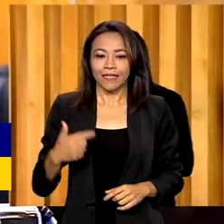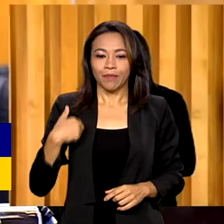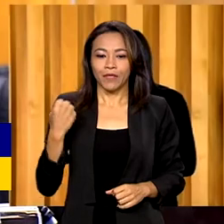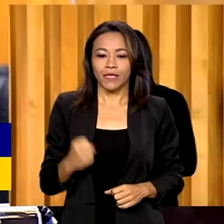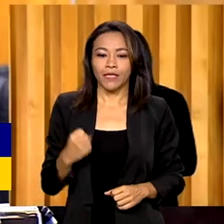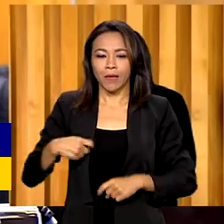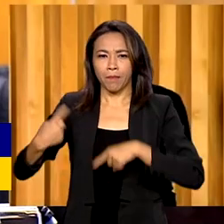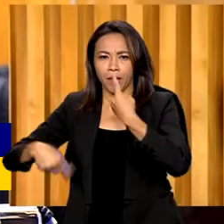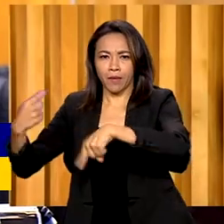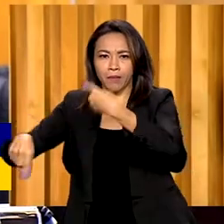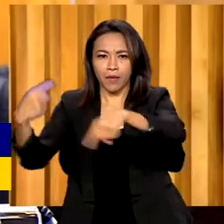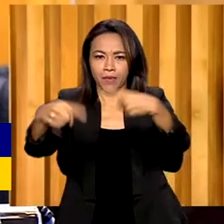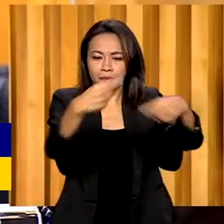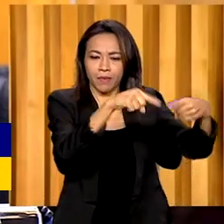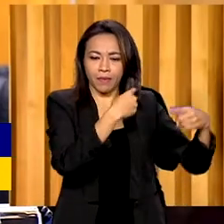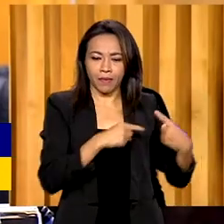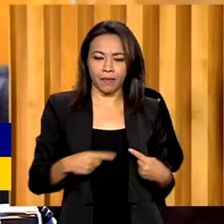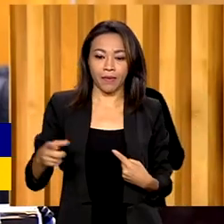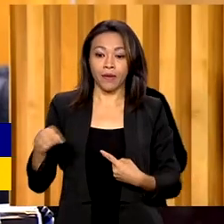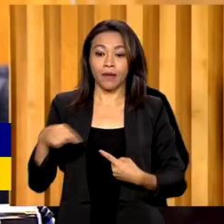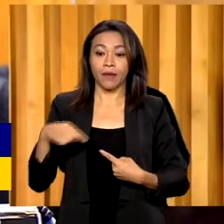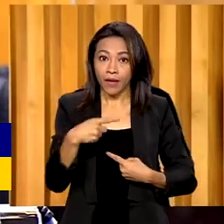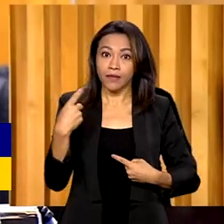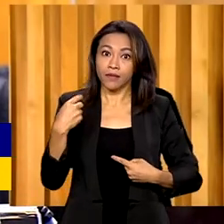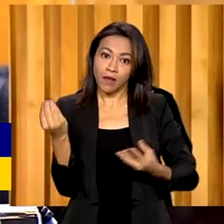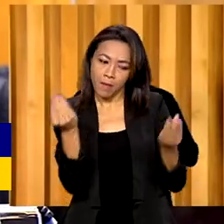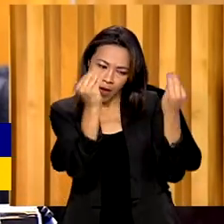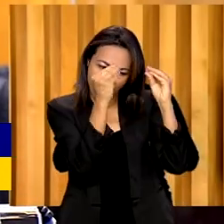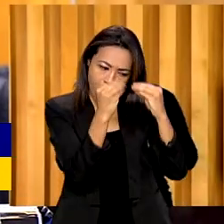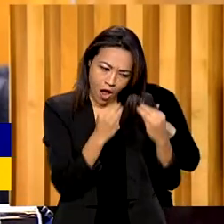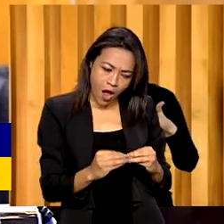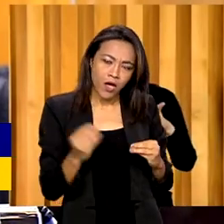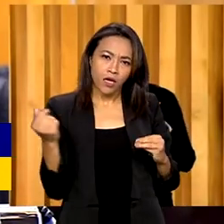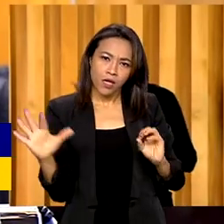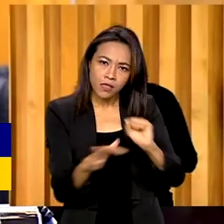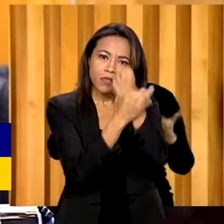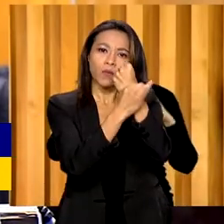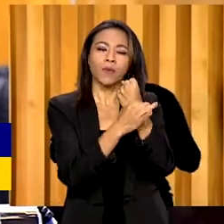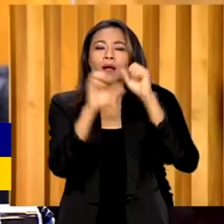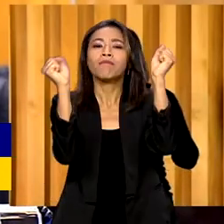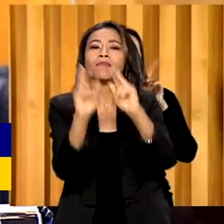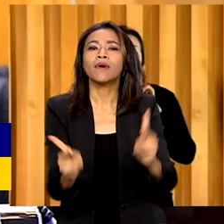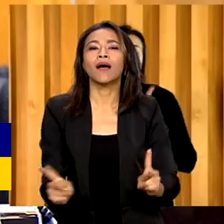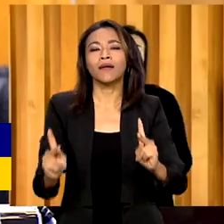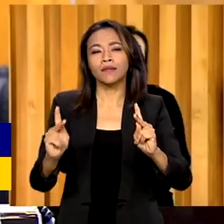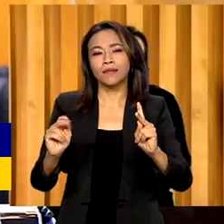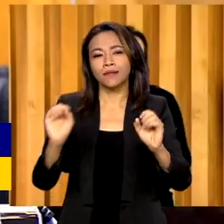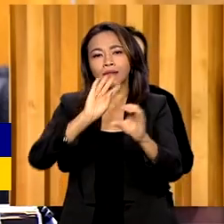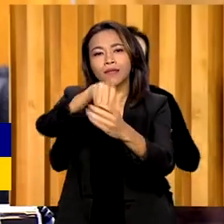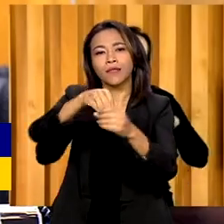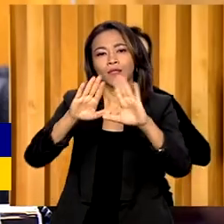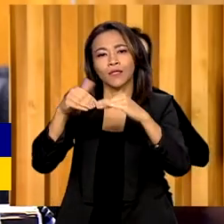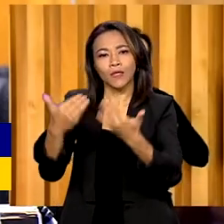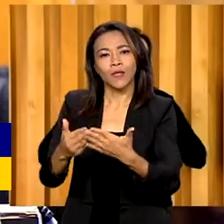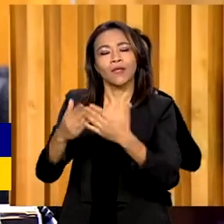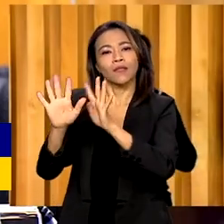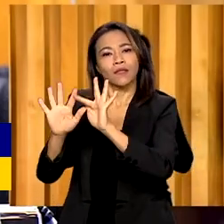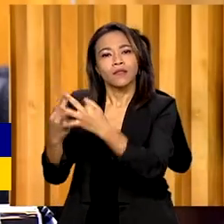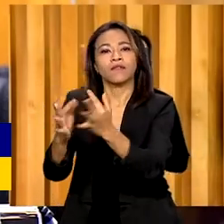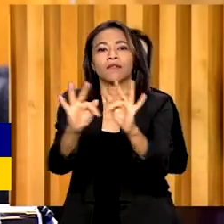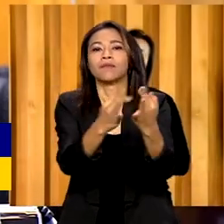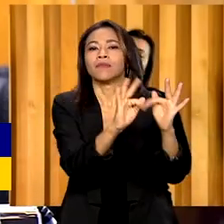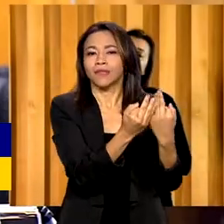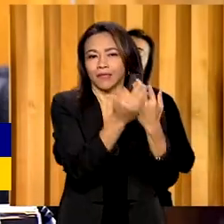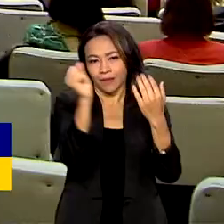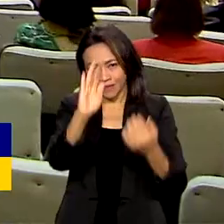subsidiar, contribuir para essa construção desse enfrentamento, que possa garantir paz e tranquilidade às famílias brasileiras nas